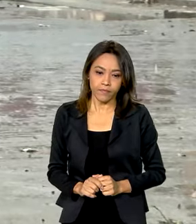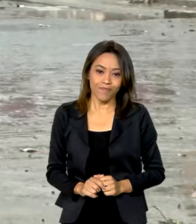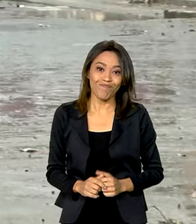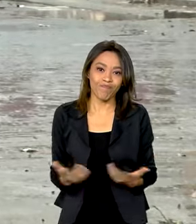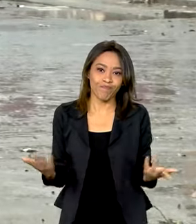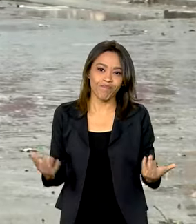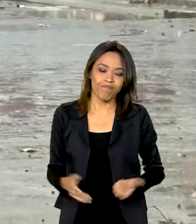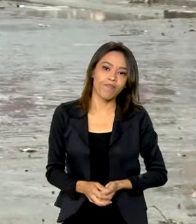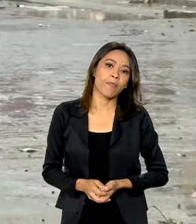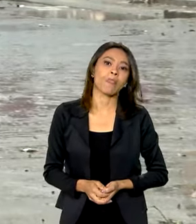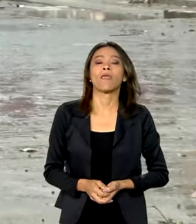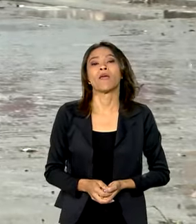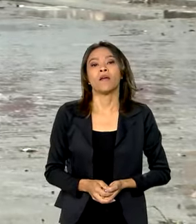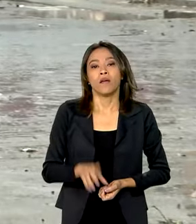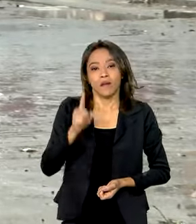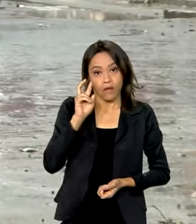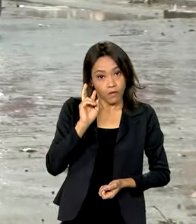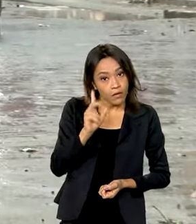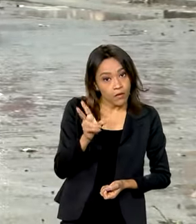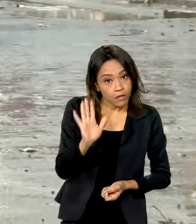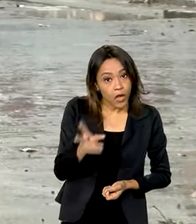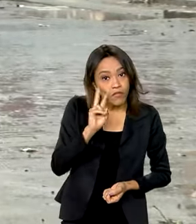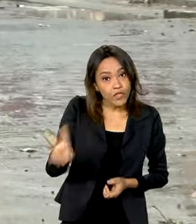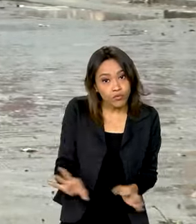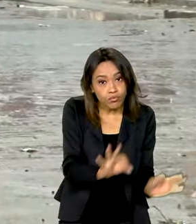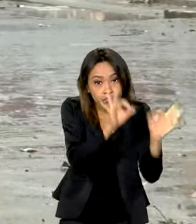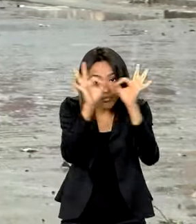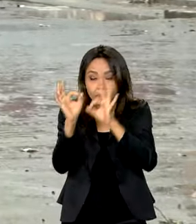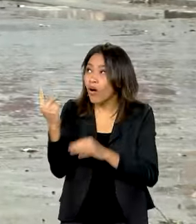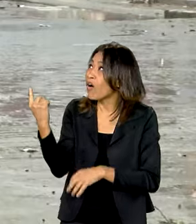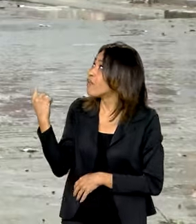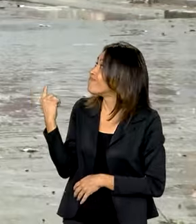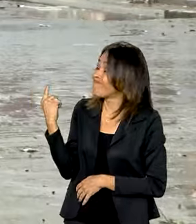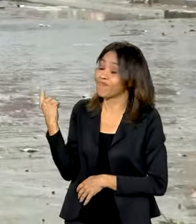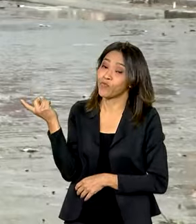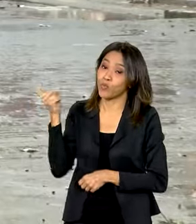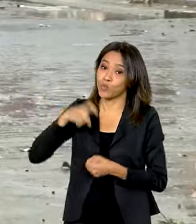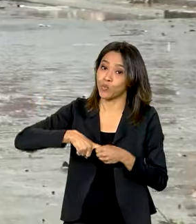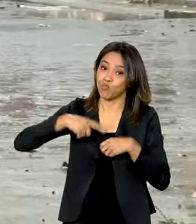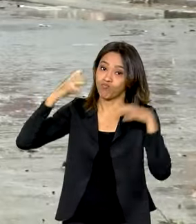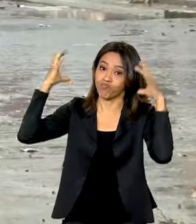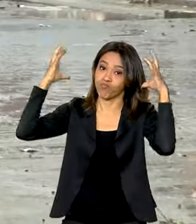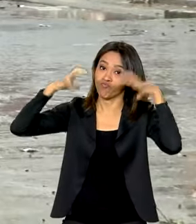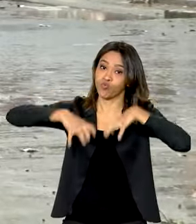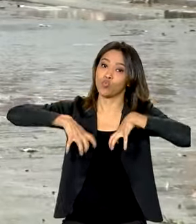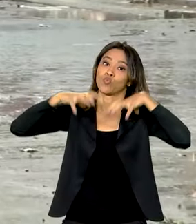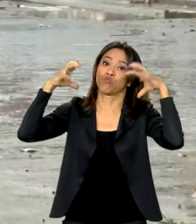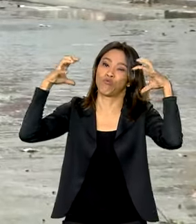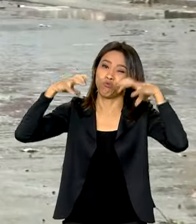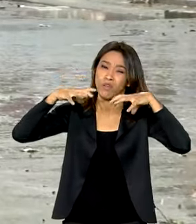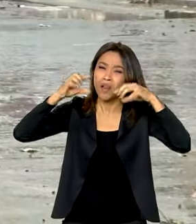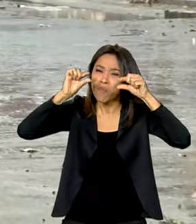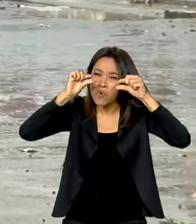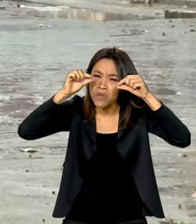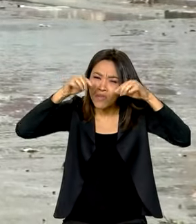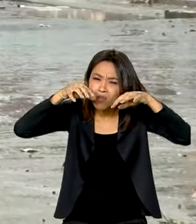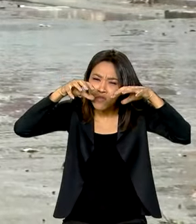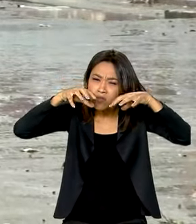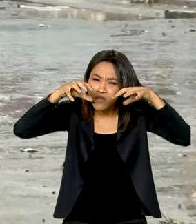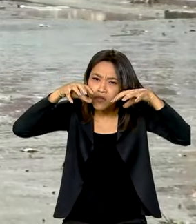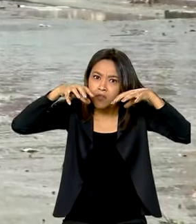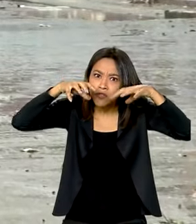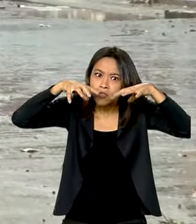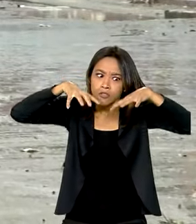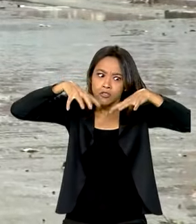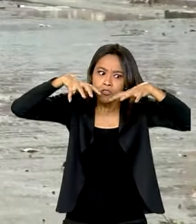Bom, e como vocês podem ver nas imagens, voltou a chover agora aqui. A chuva está engrossando bem. Era uma garoinha até então, mas